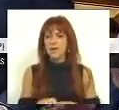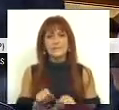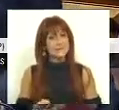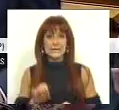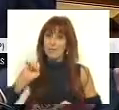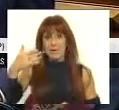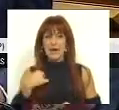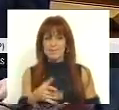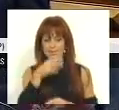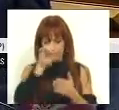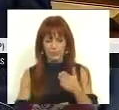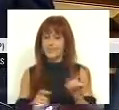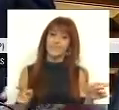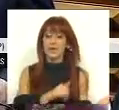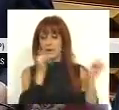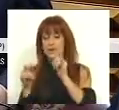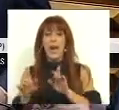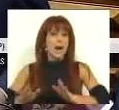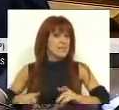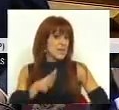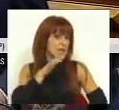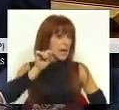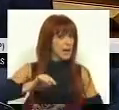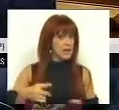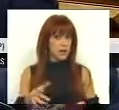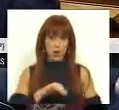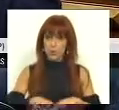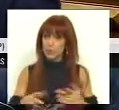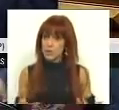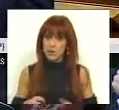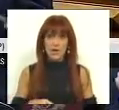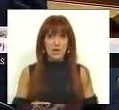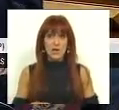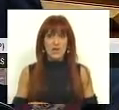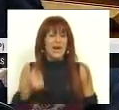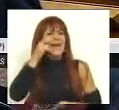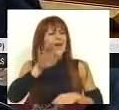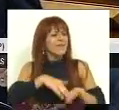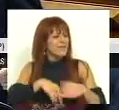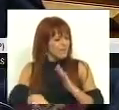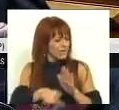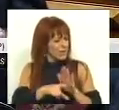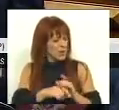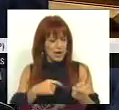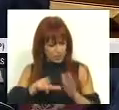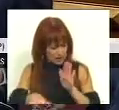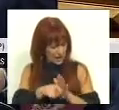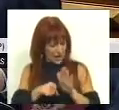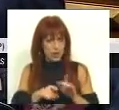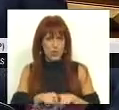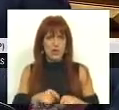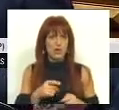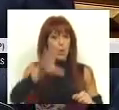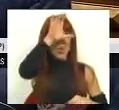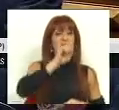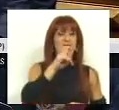sua primeira versão. Por outro lado, também é preciso dizer aqui, Sr. Deputado, que nem os mentores desta lei e deste projeto de lei, o Ministro Real,